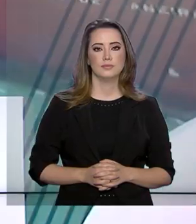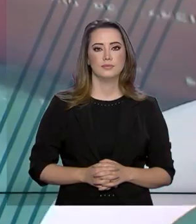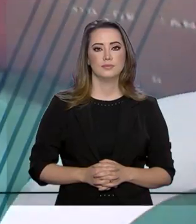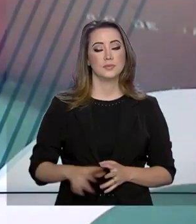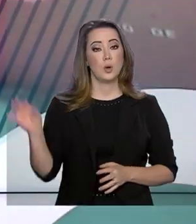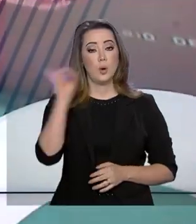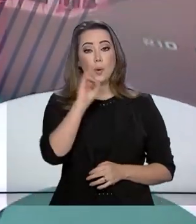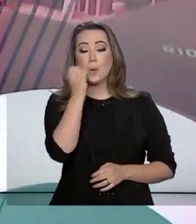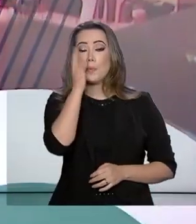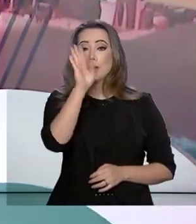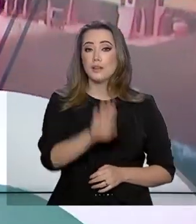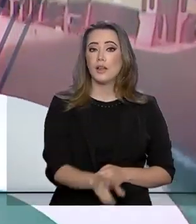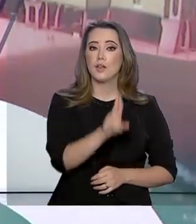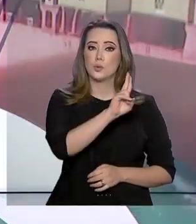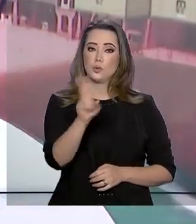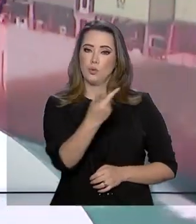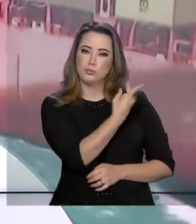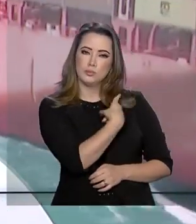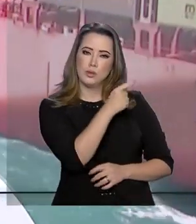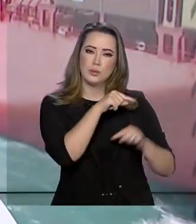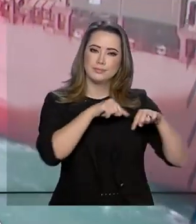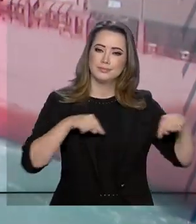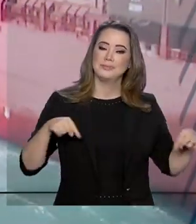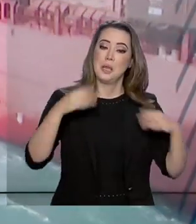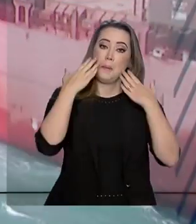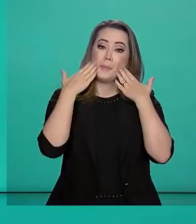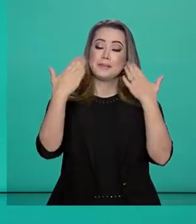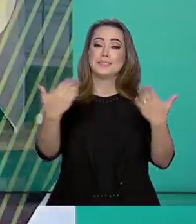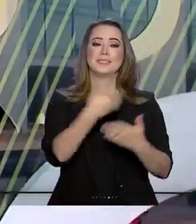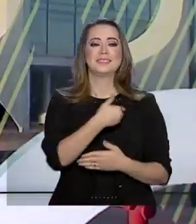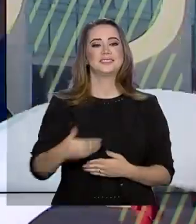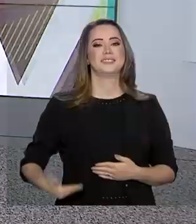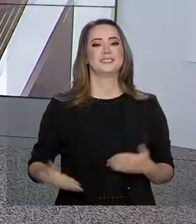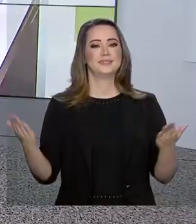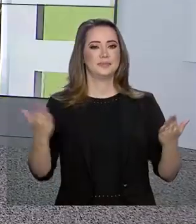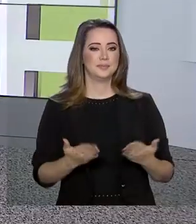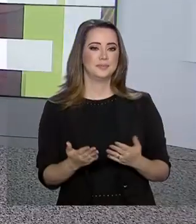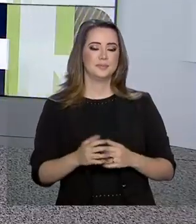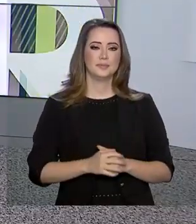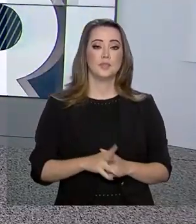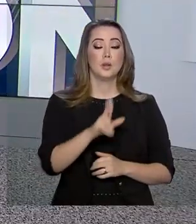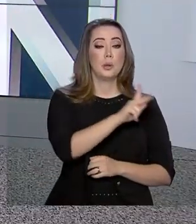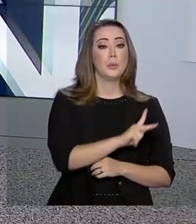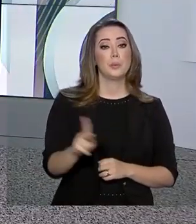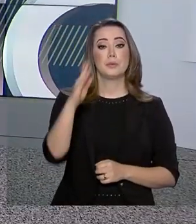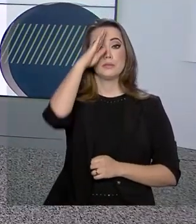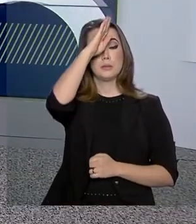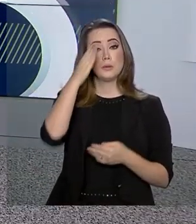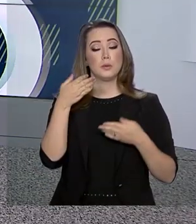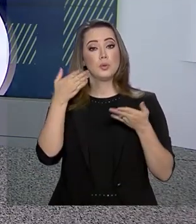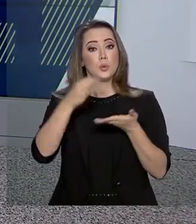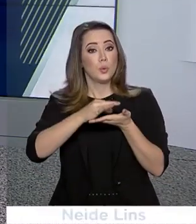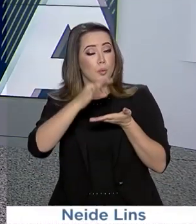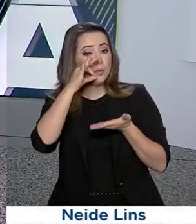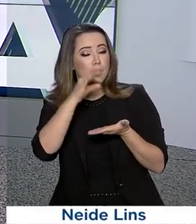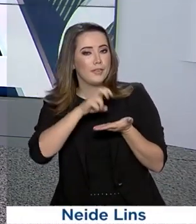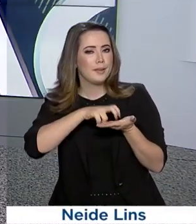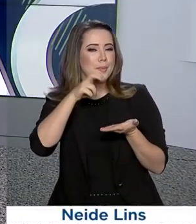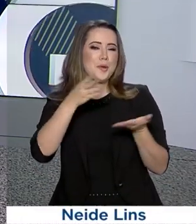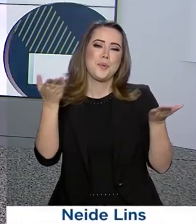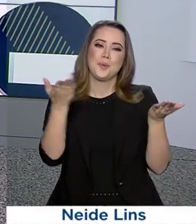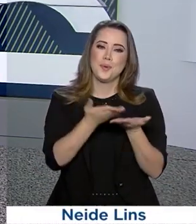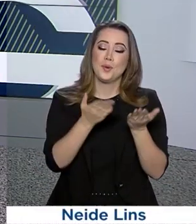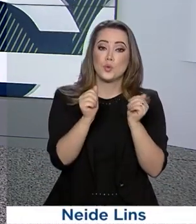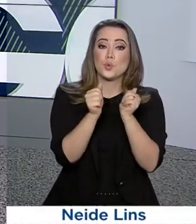Olá, boa tarde, eu sou Lilian Reis e estamos no ar com o Governo Agora. O presidente Jair Bolsonaro tomou café da